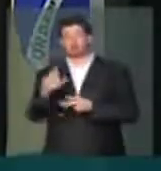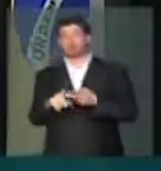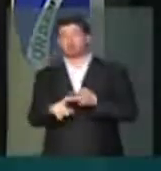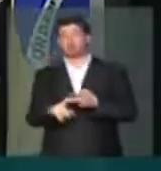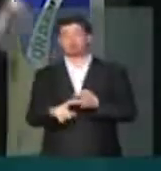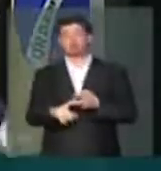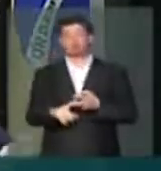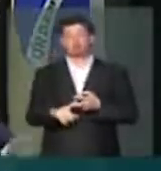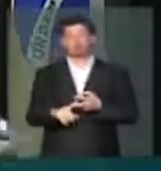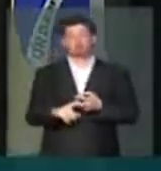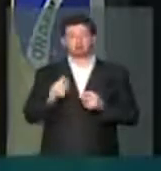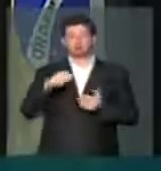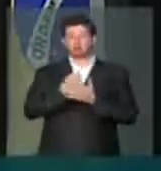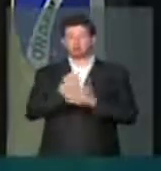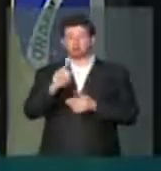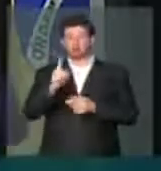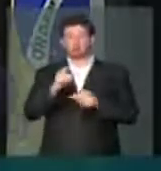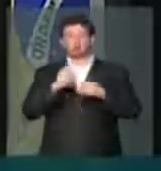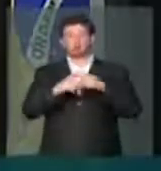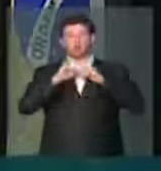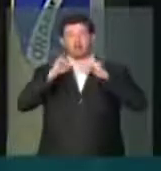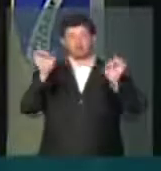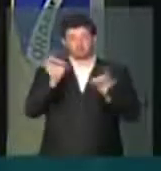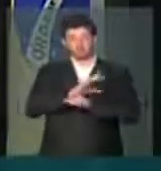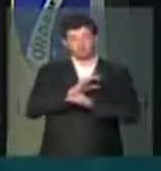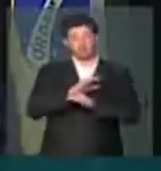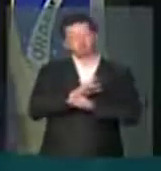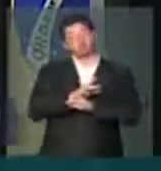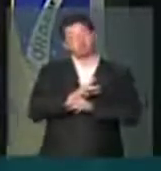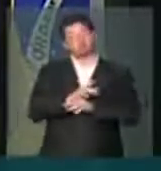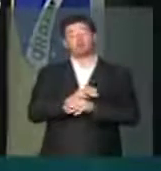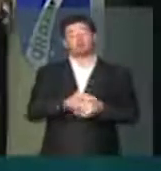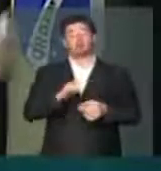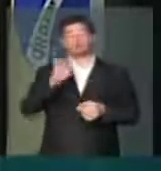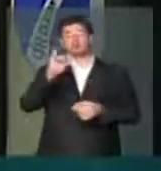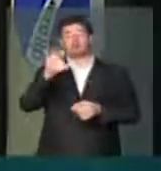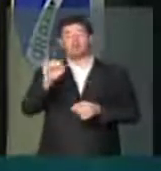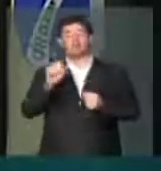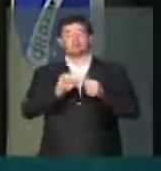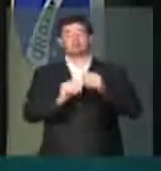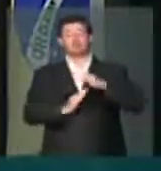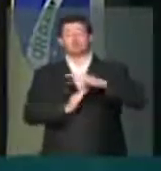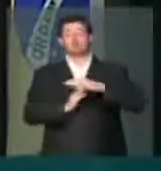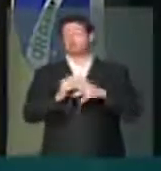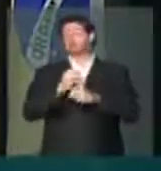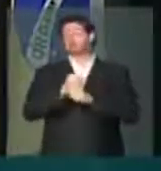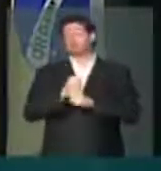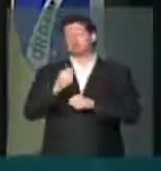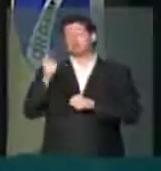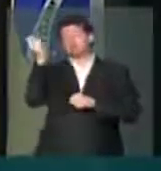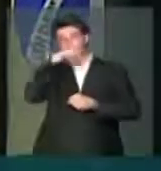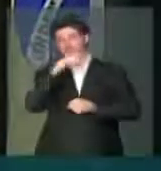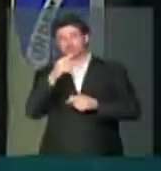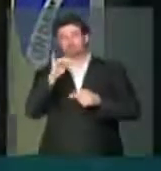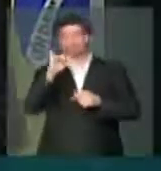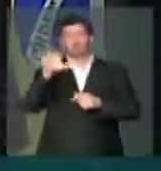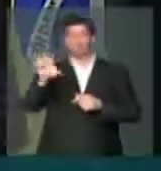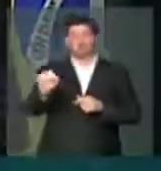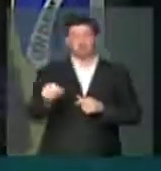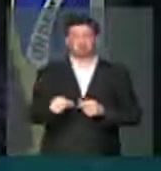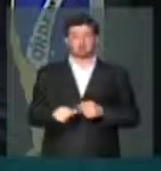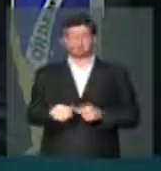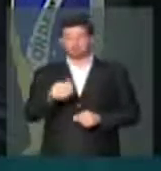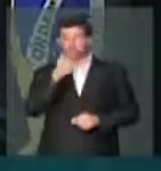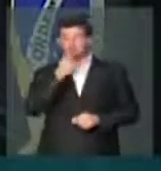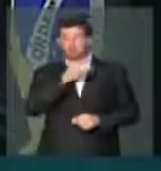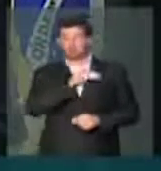e ficou inadimplente depois da eleição, como falava no FIES, e criou as restrições orçamentárias para o FIES. O